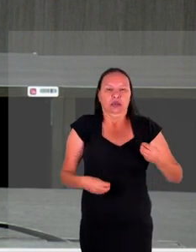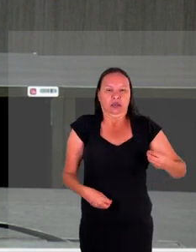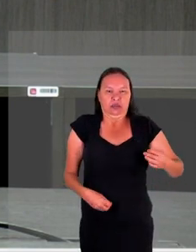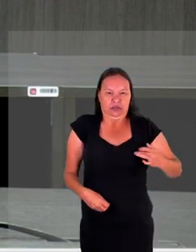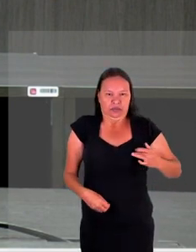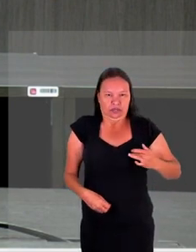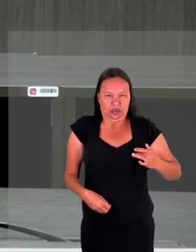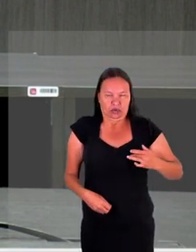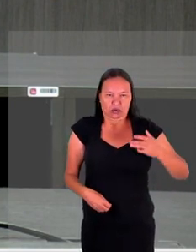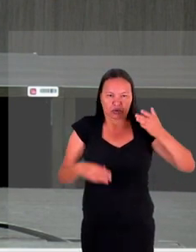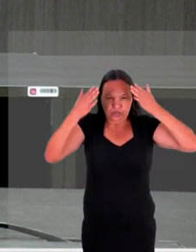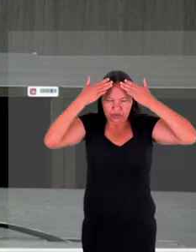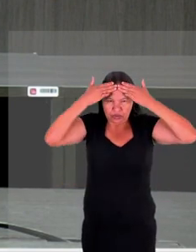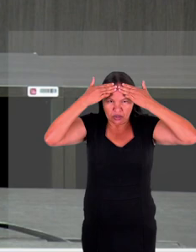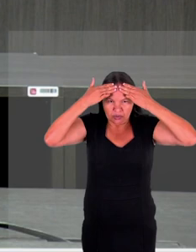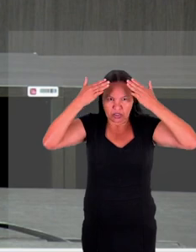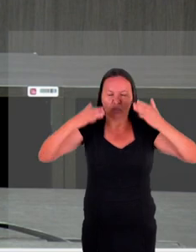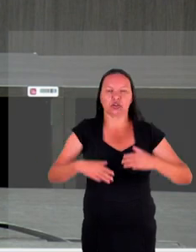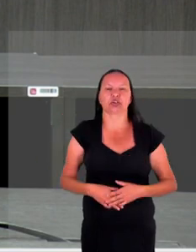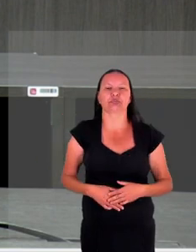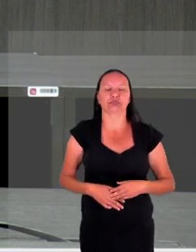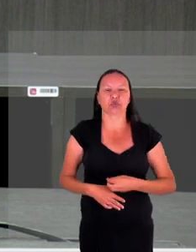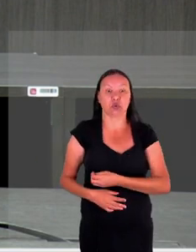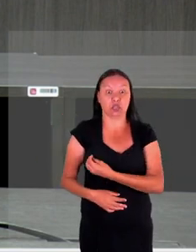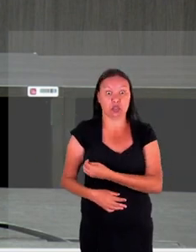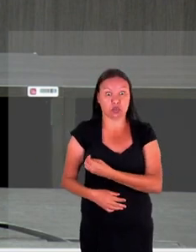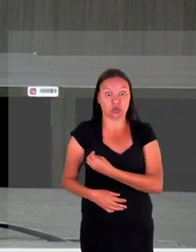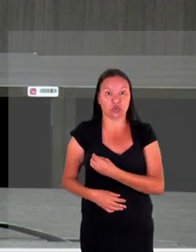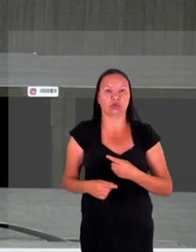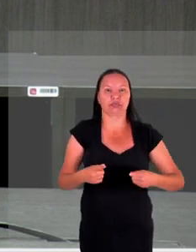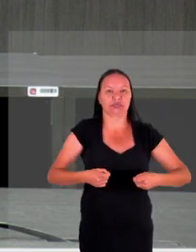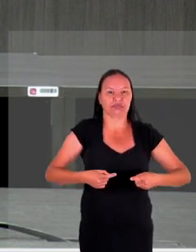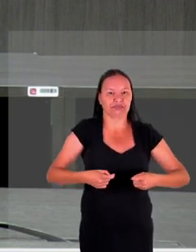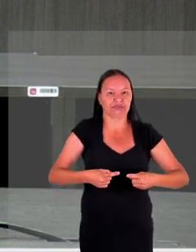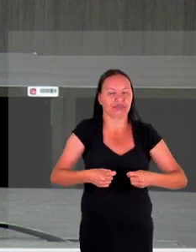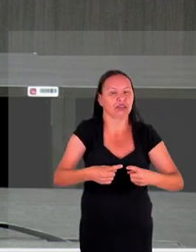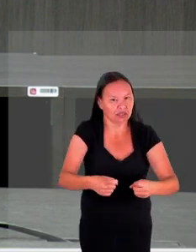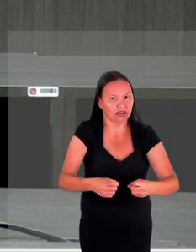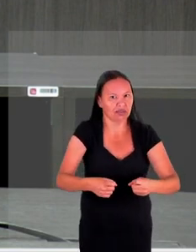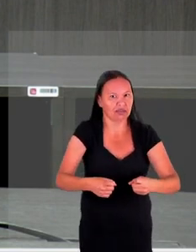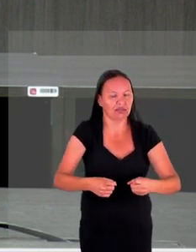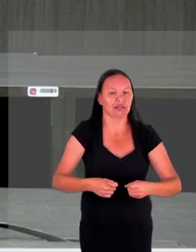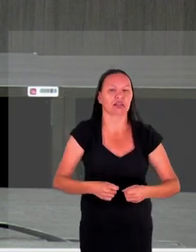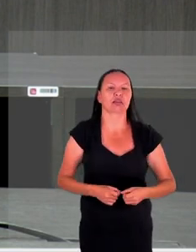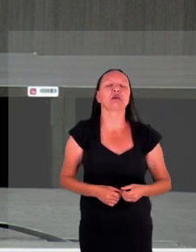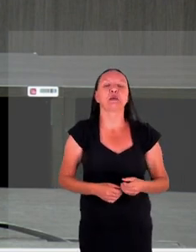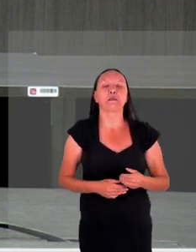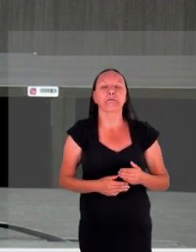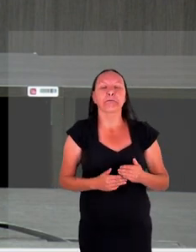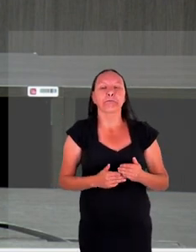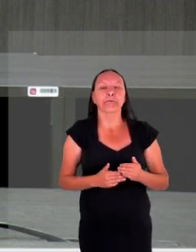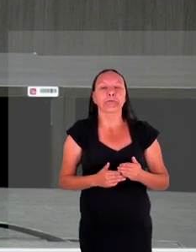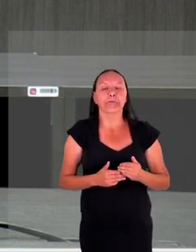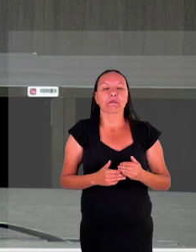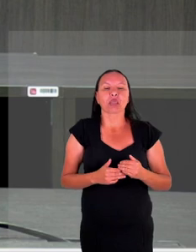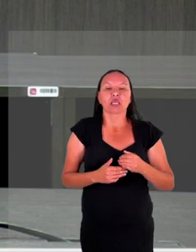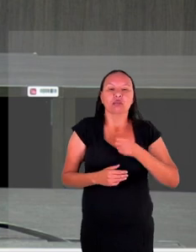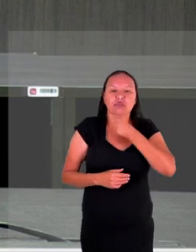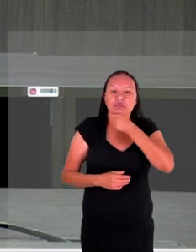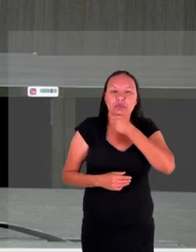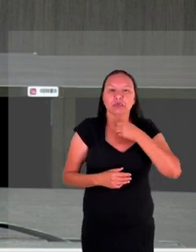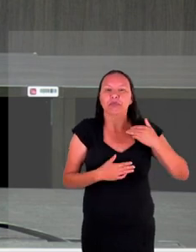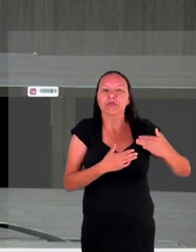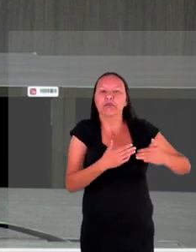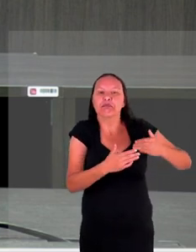porque os sobreviventes da guerra né são os adultos de amanhã essas crianças são os adultos de